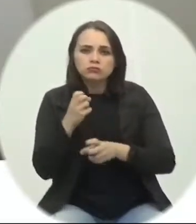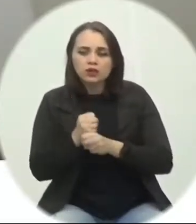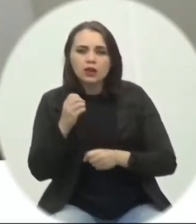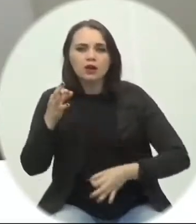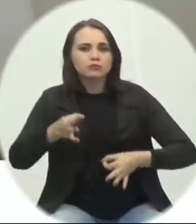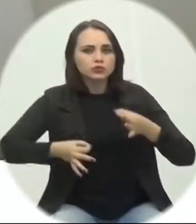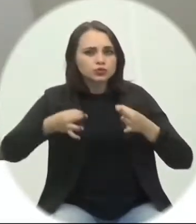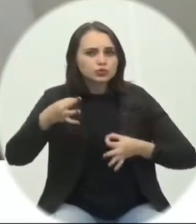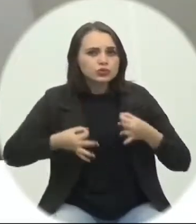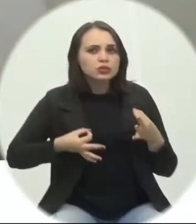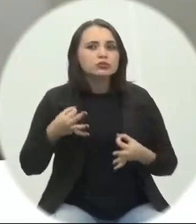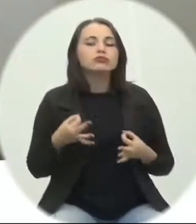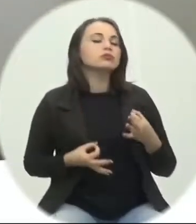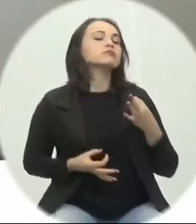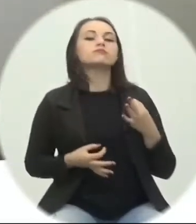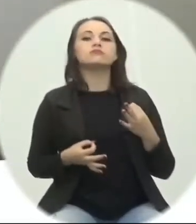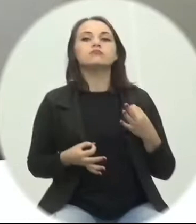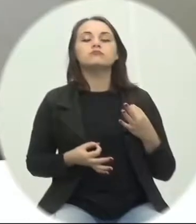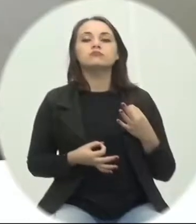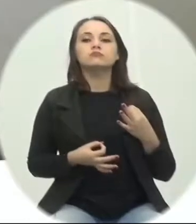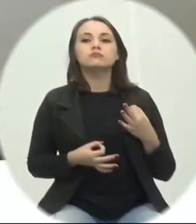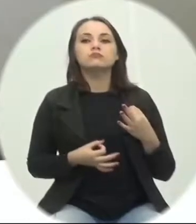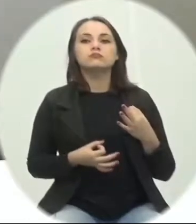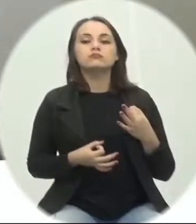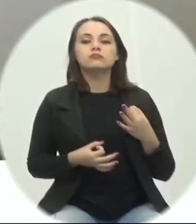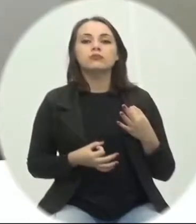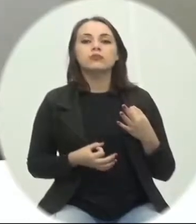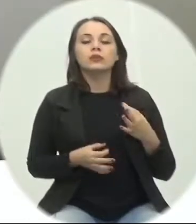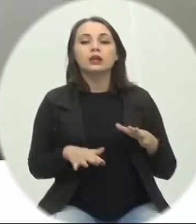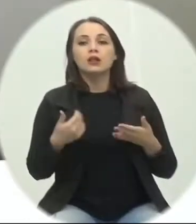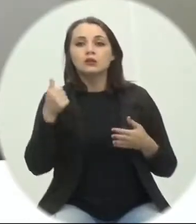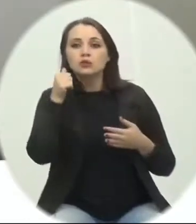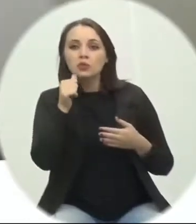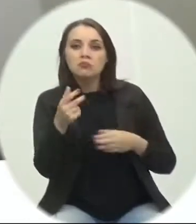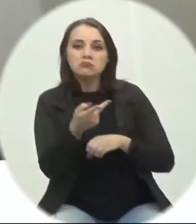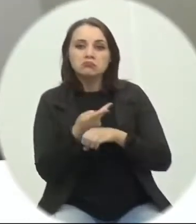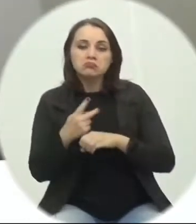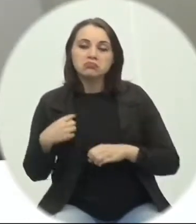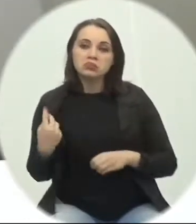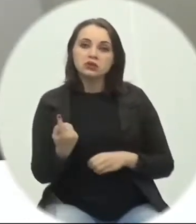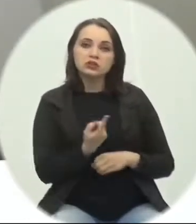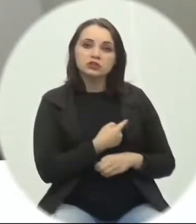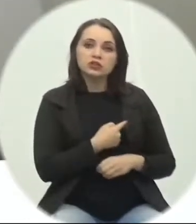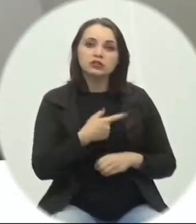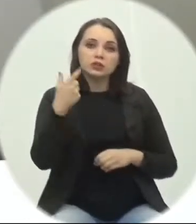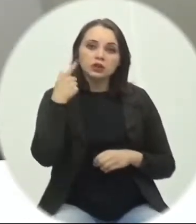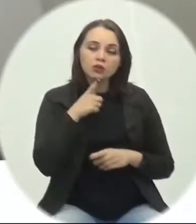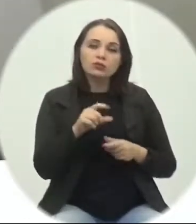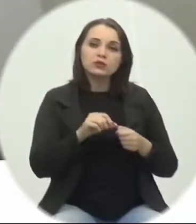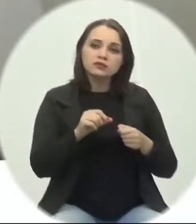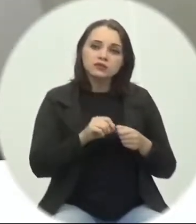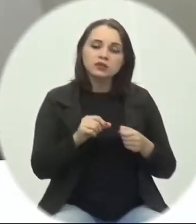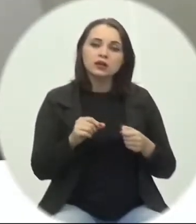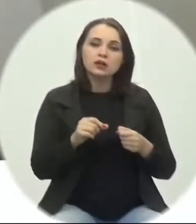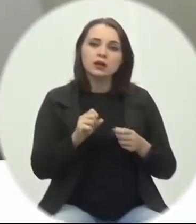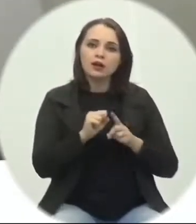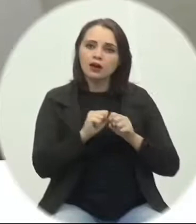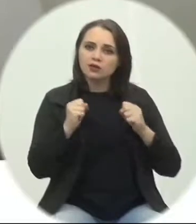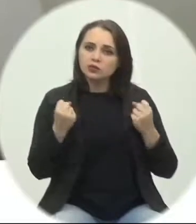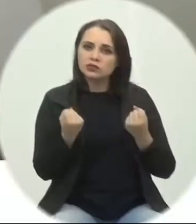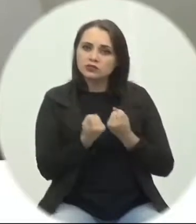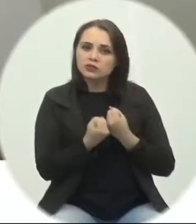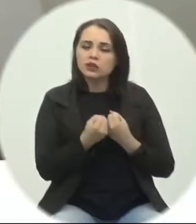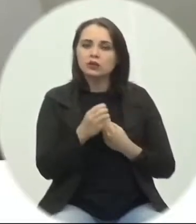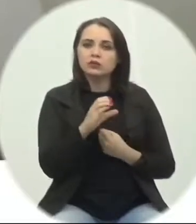jurídica, né? E ele nos procurou, então, pra tornar essa associação,